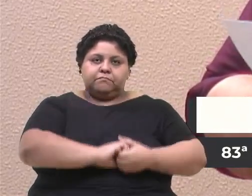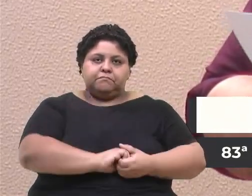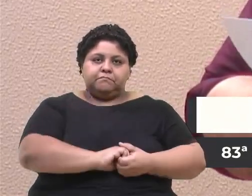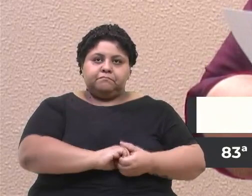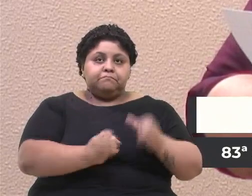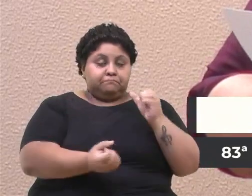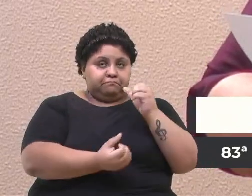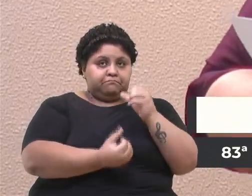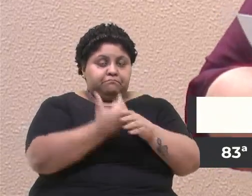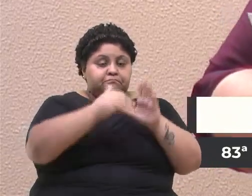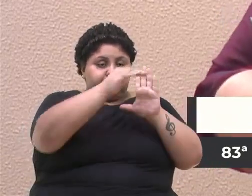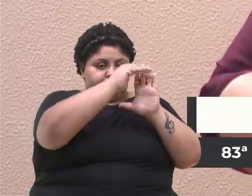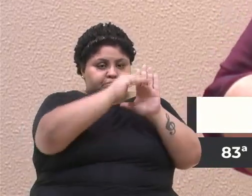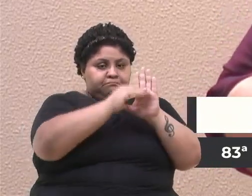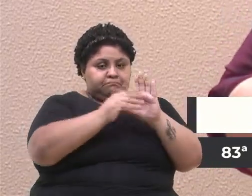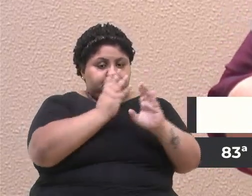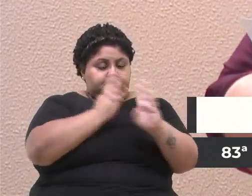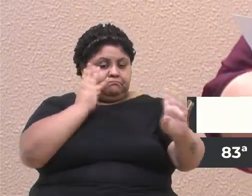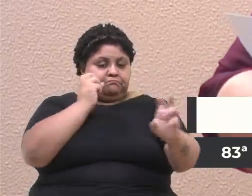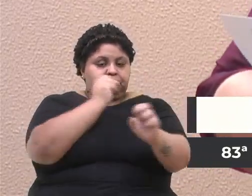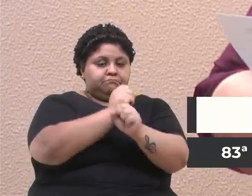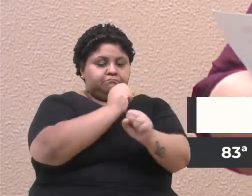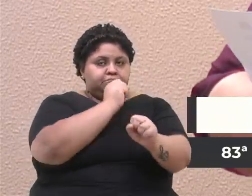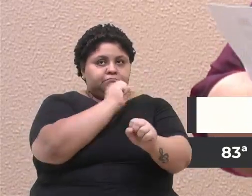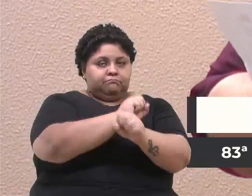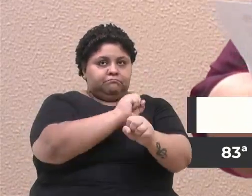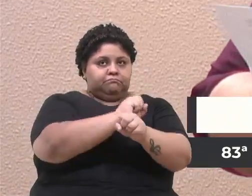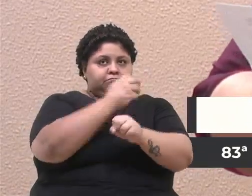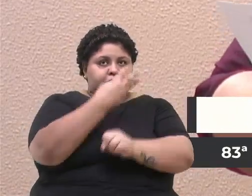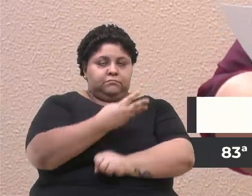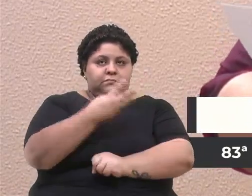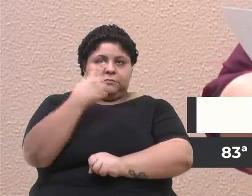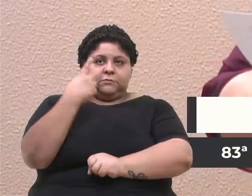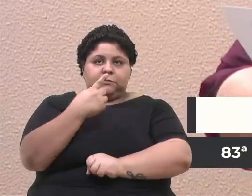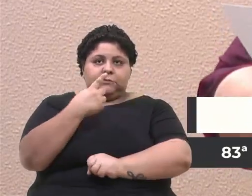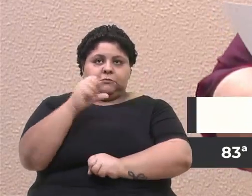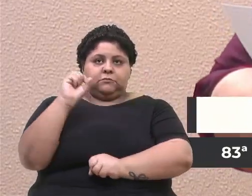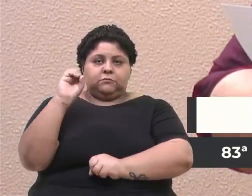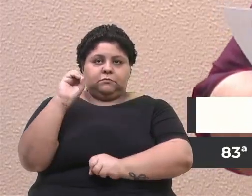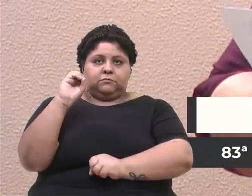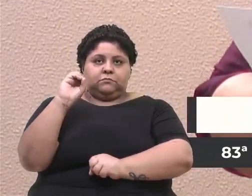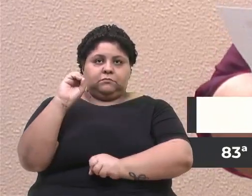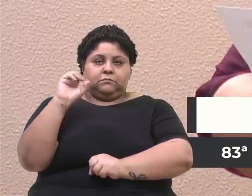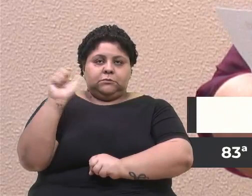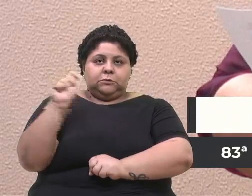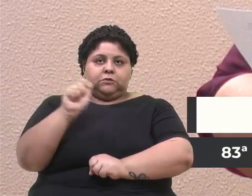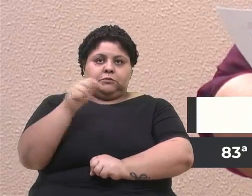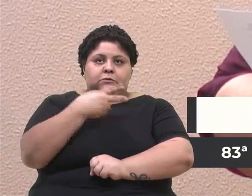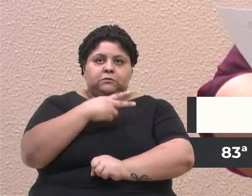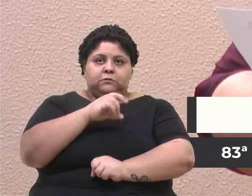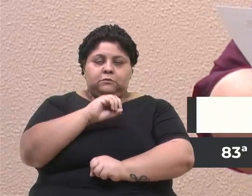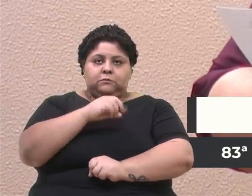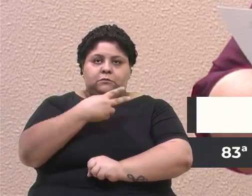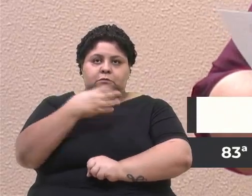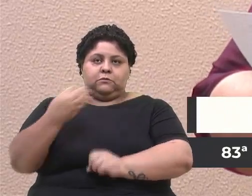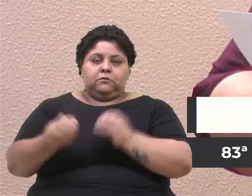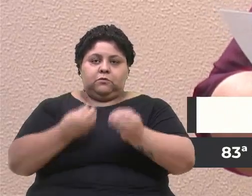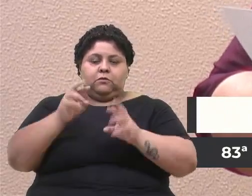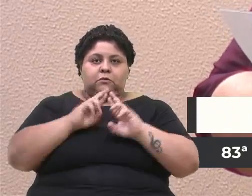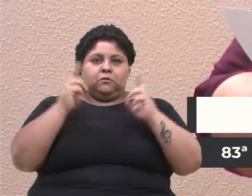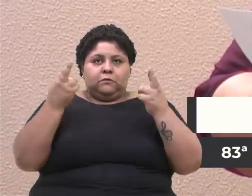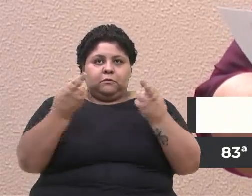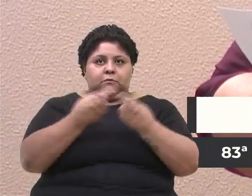espera, em 31 de 8 de 2023, conforme o termo de audiência no procedimento comum, infância e